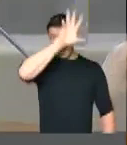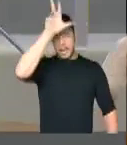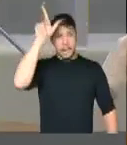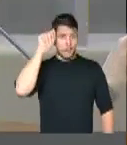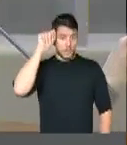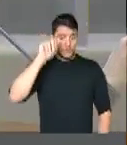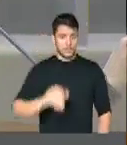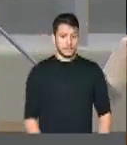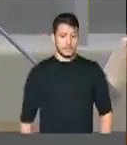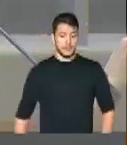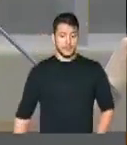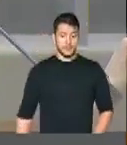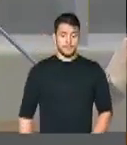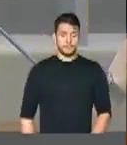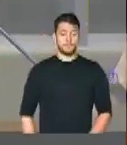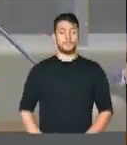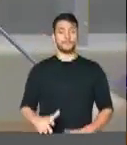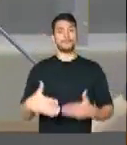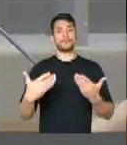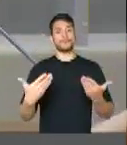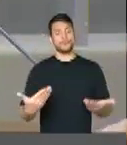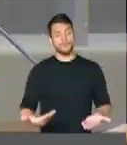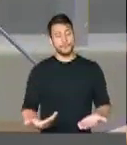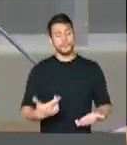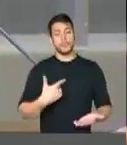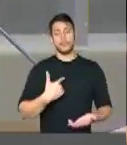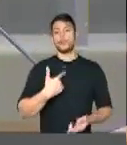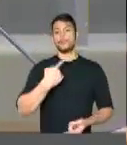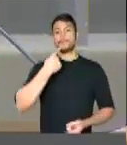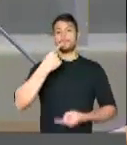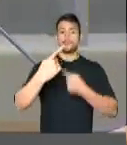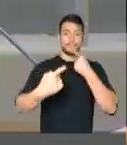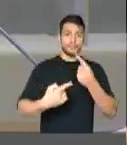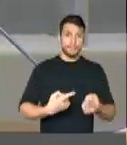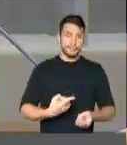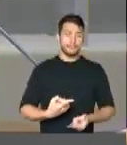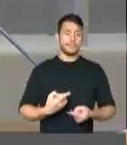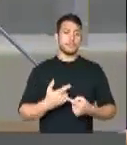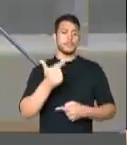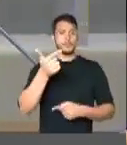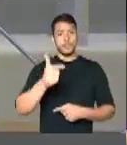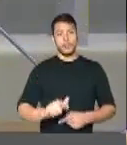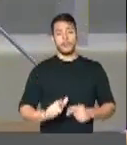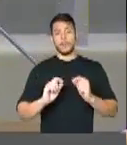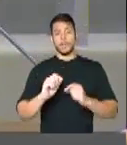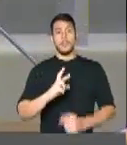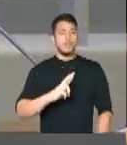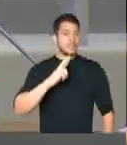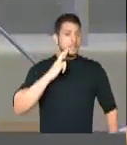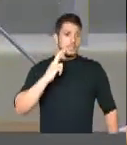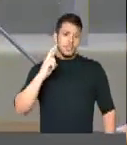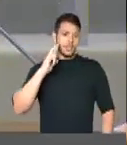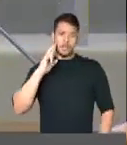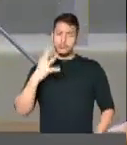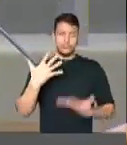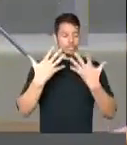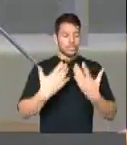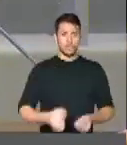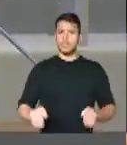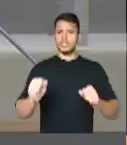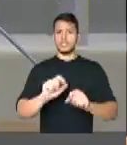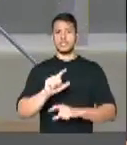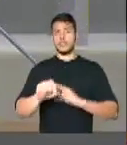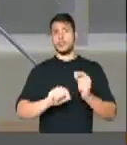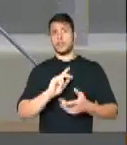do Amazonas. Então fica aqui essa crítica, o estado de Rondônia não aceita essa